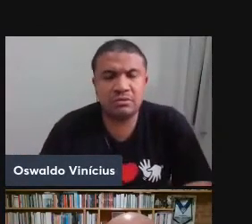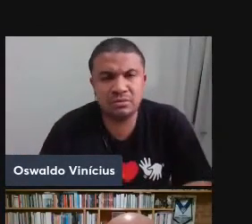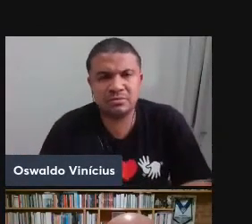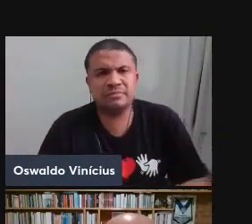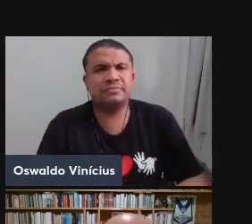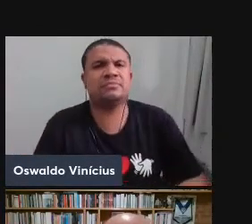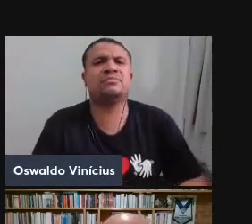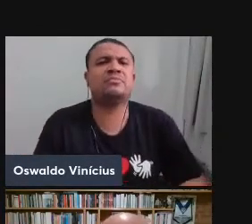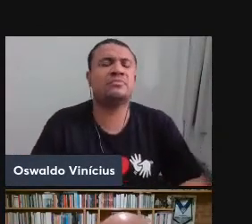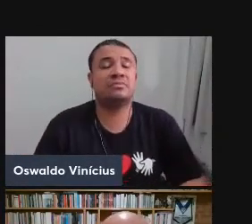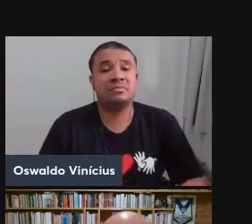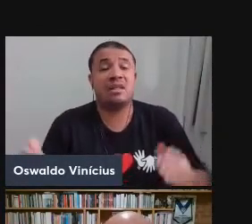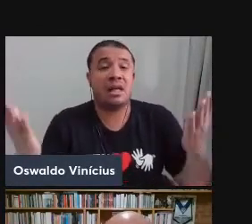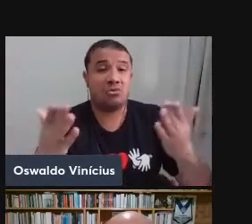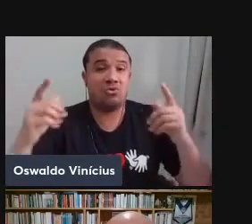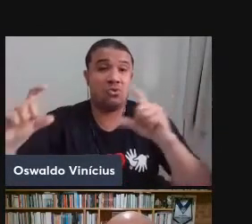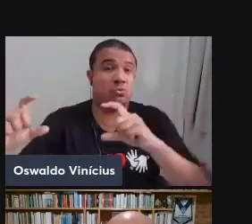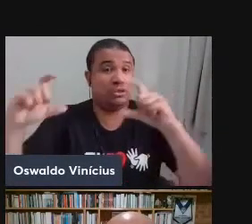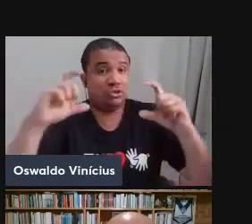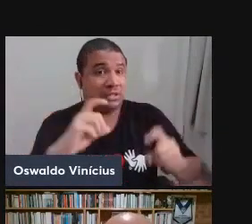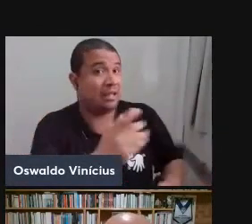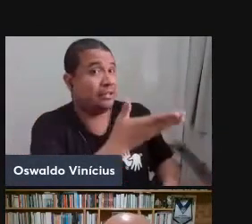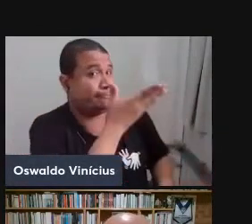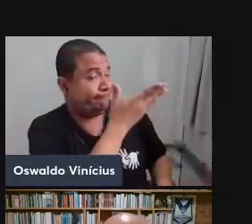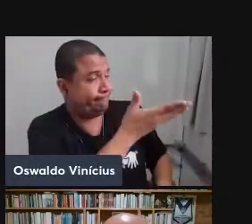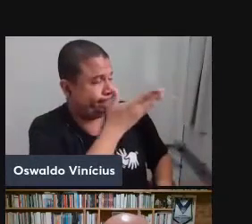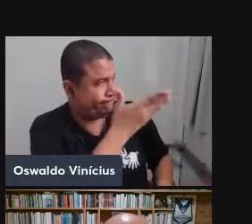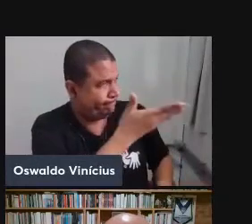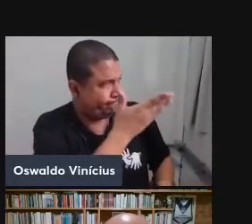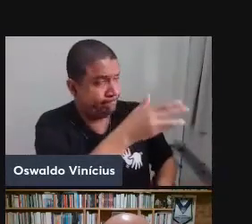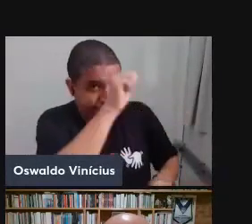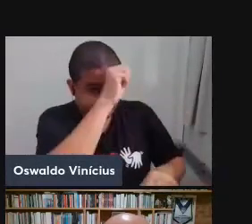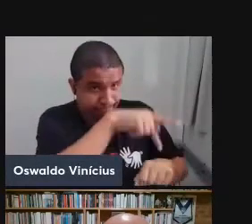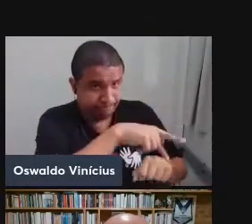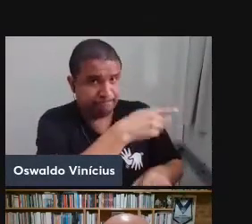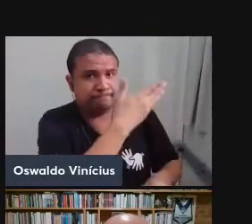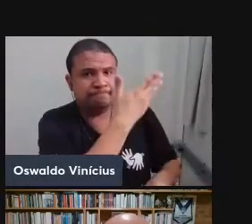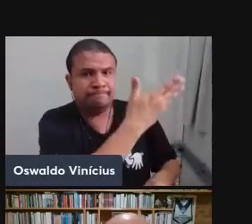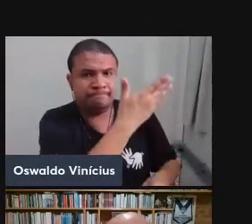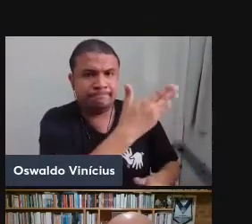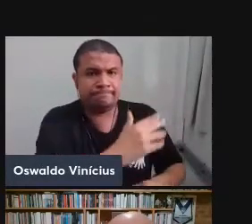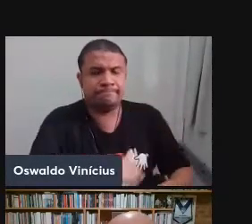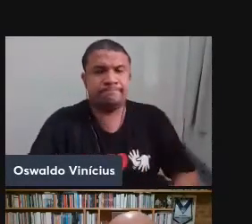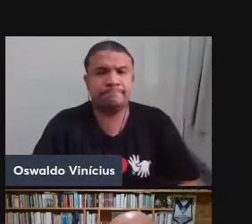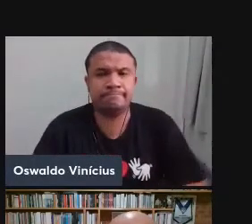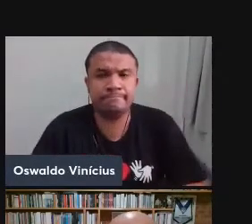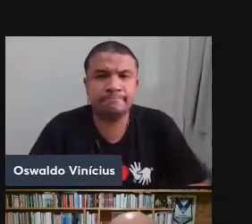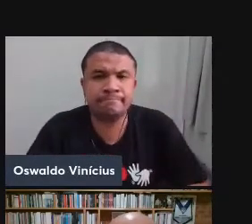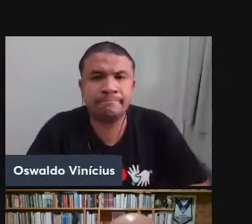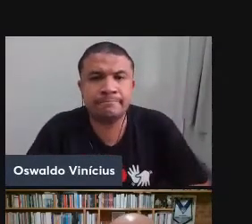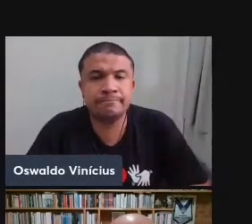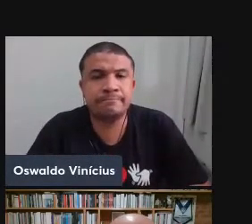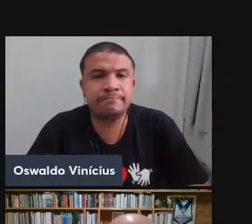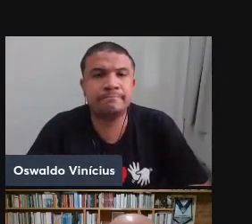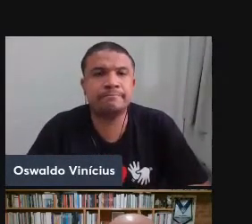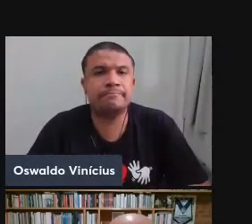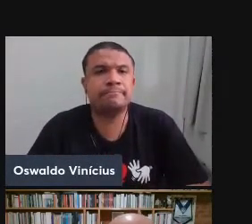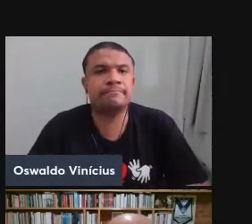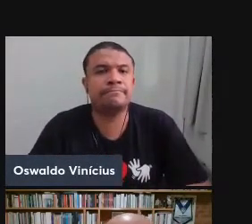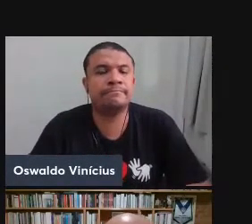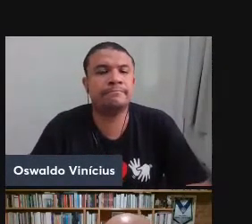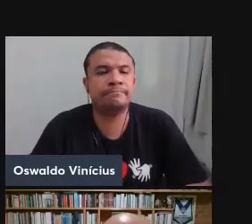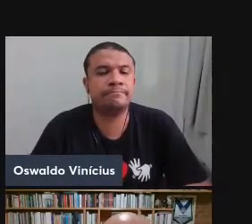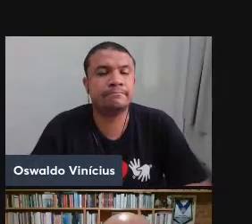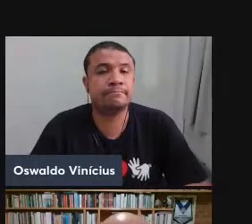destaque para uma passagem de Deleuze Guattari, no livro O Antiédipo, no qual o